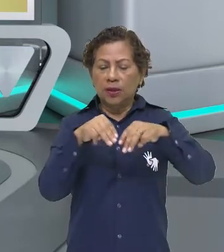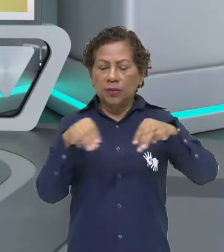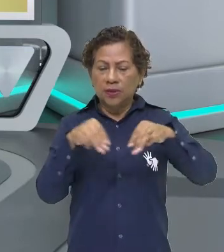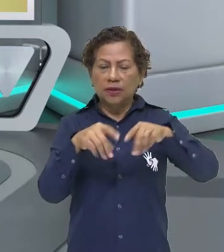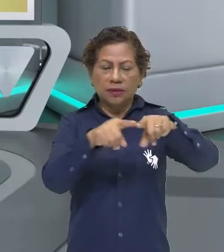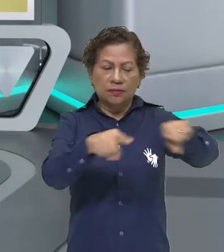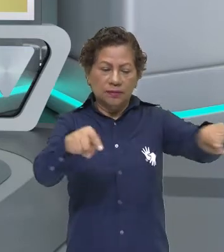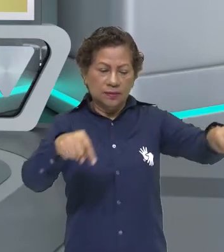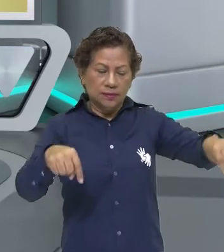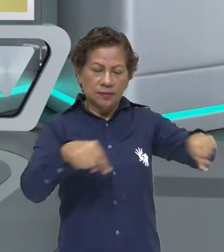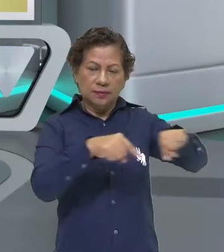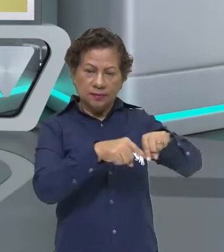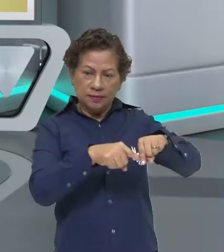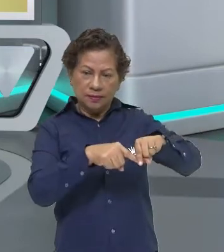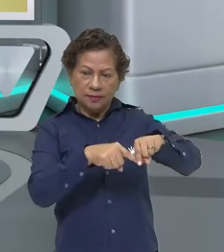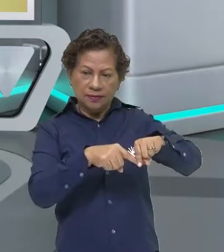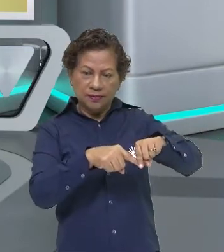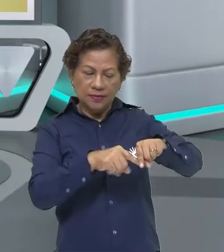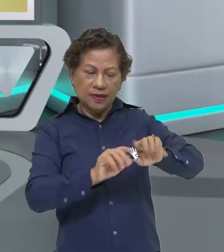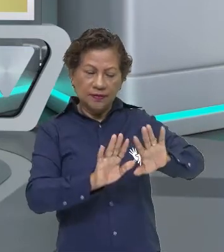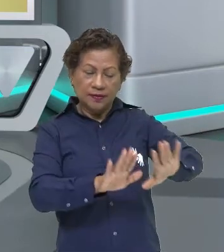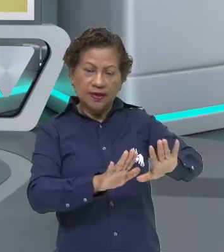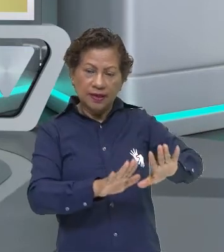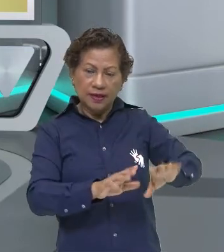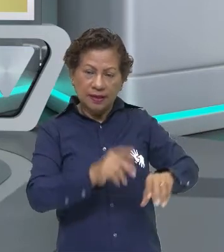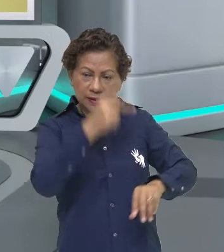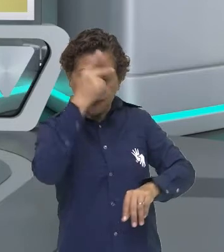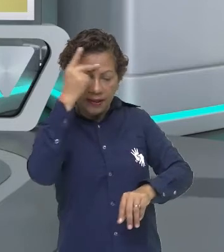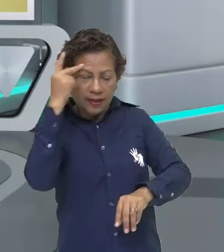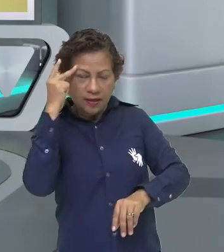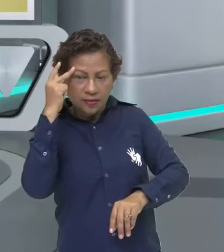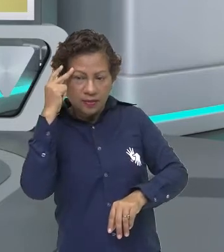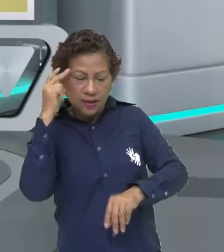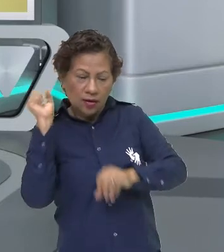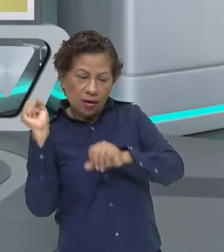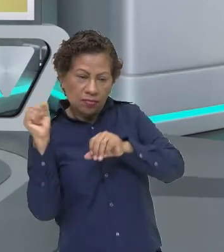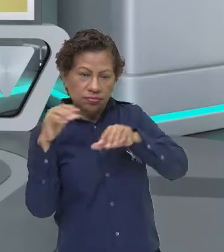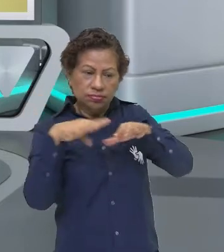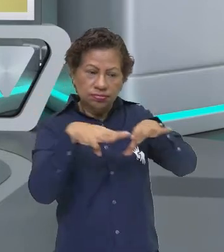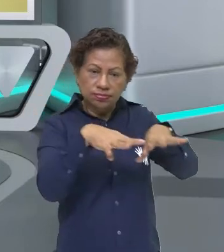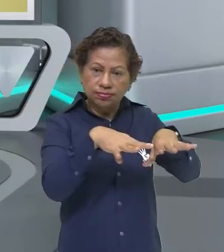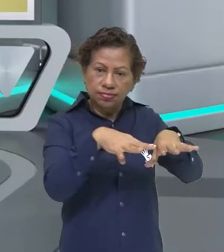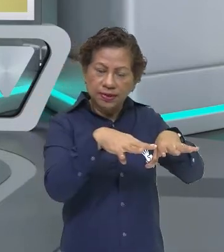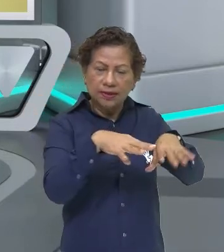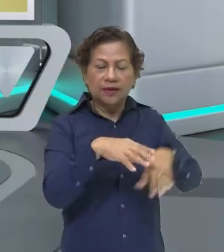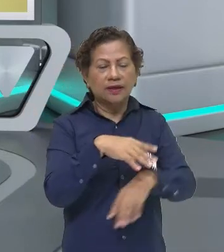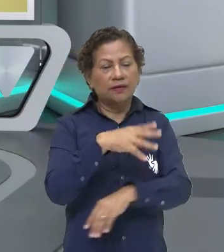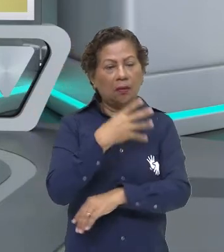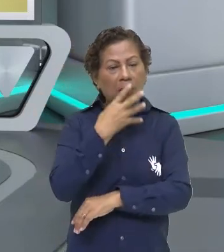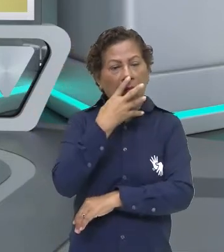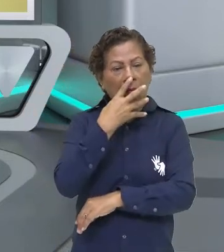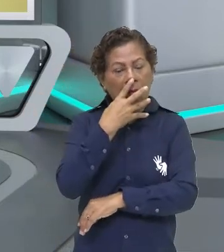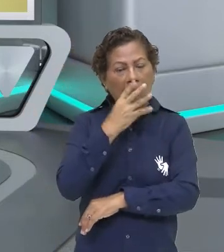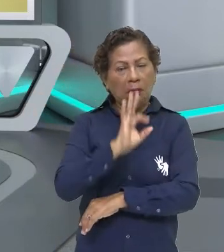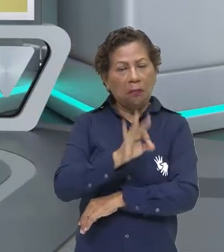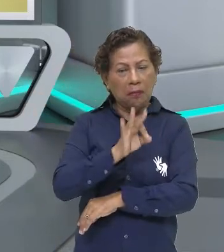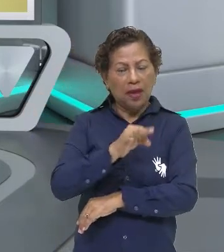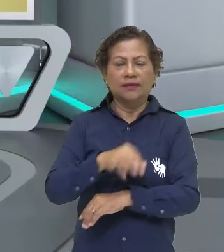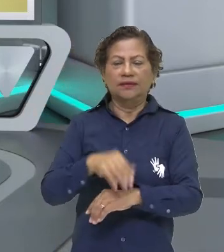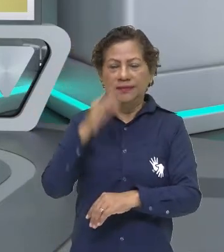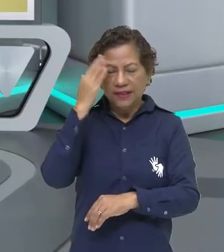função contemplativa. Quando não tem uma função contemplativa, ela apenas é um